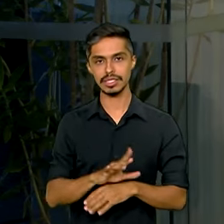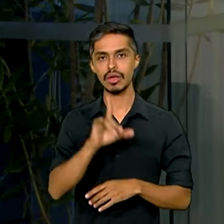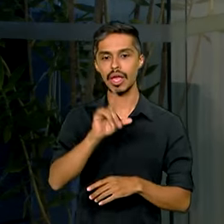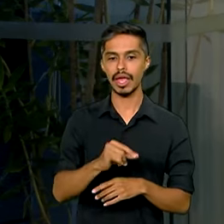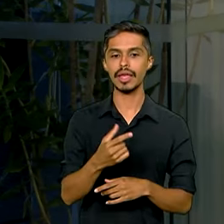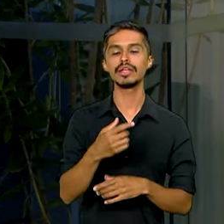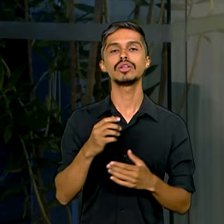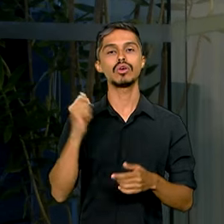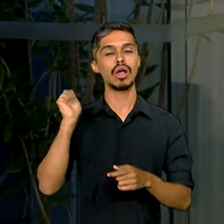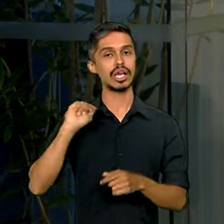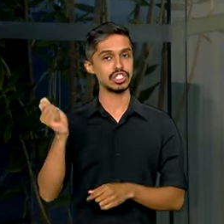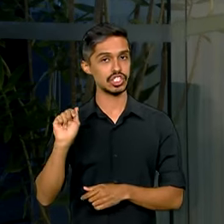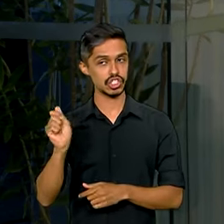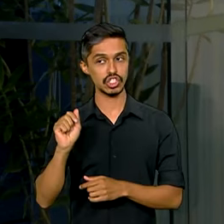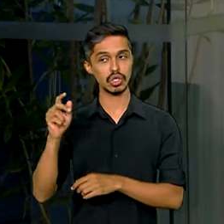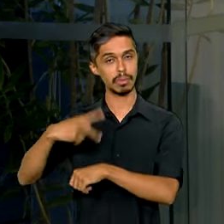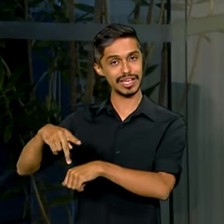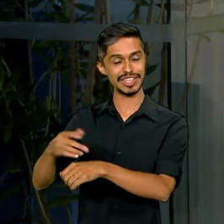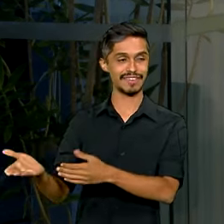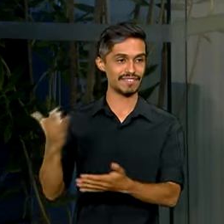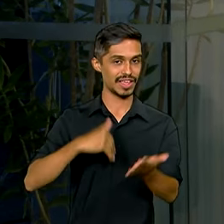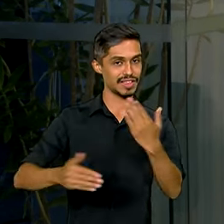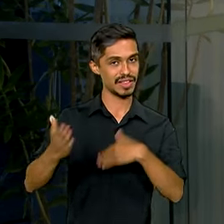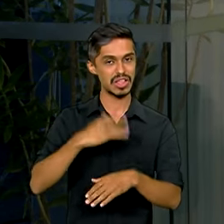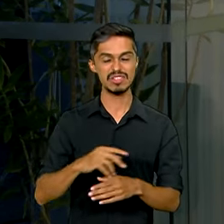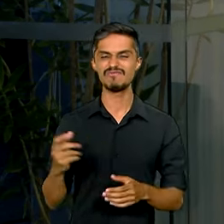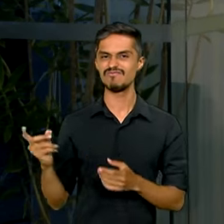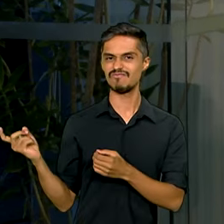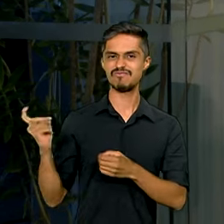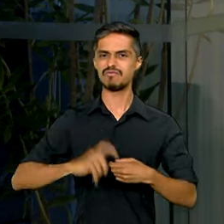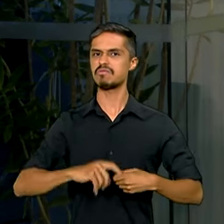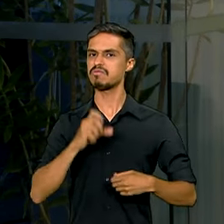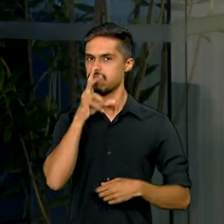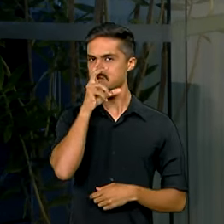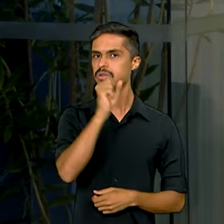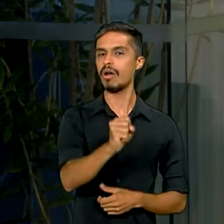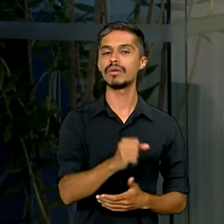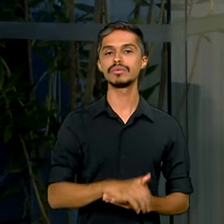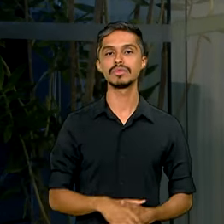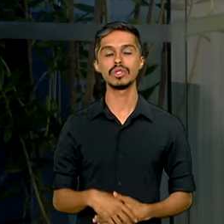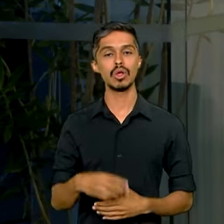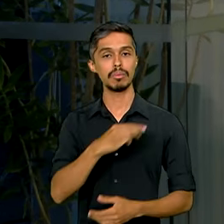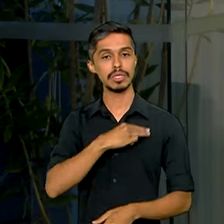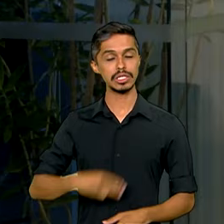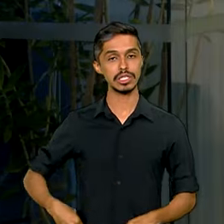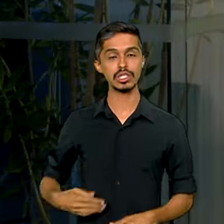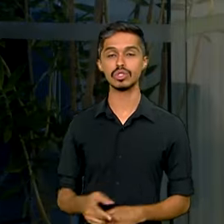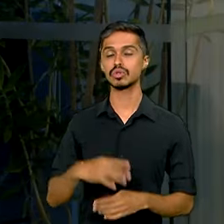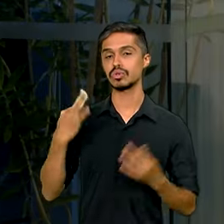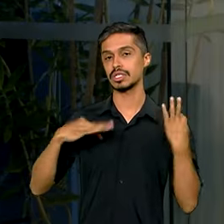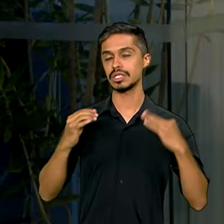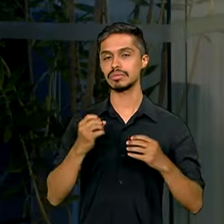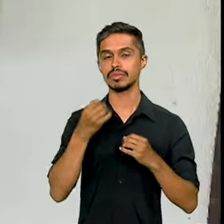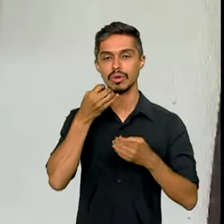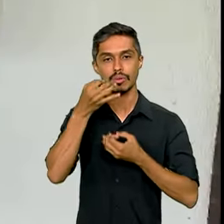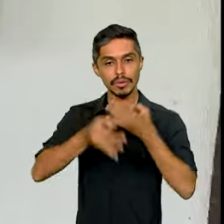foram os argentinos. Estão de volta em peso. O ministro do Turismo comentou esses números. Veja.